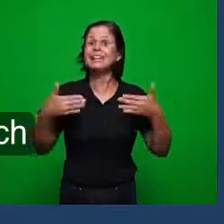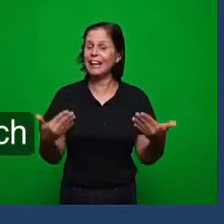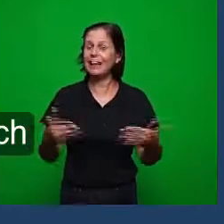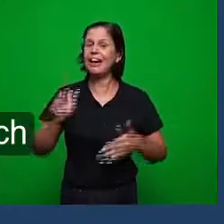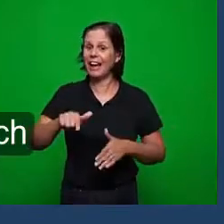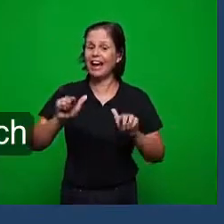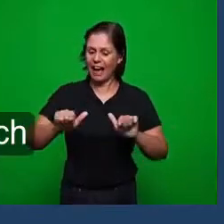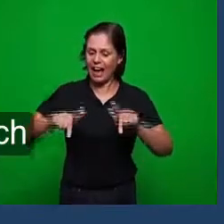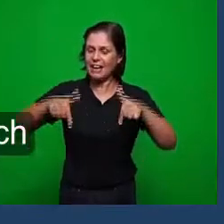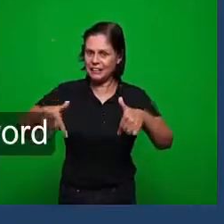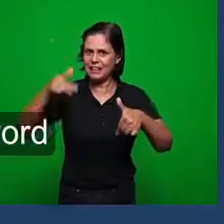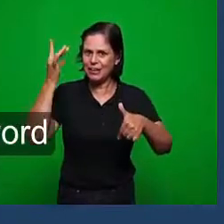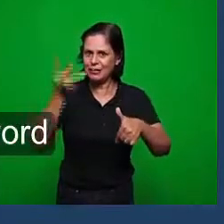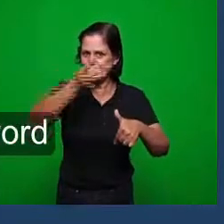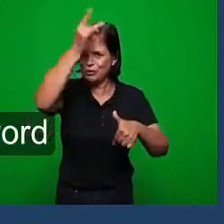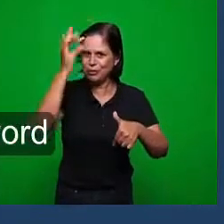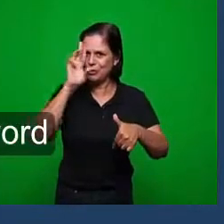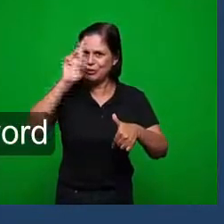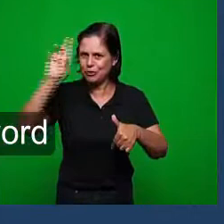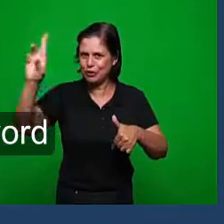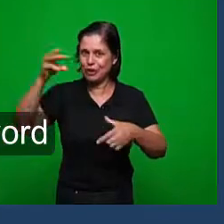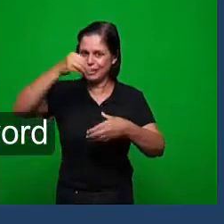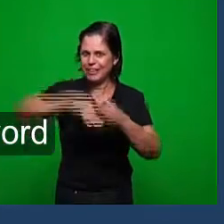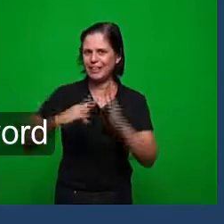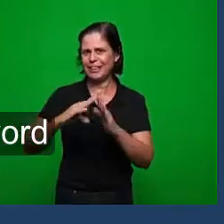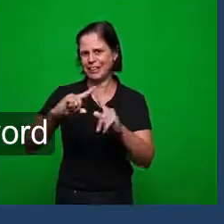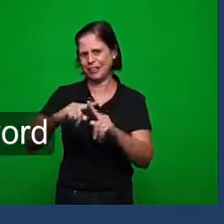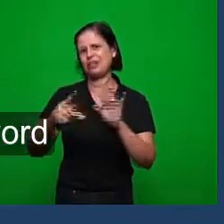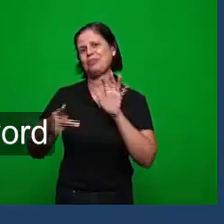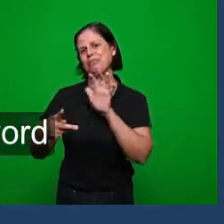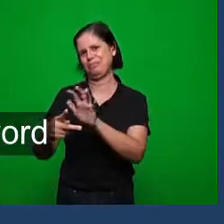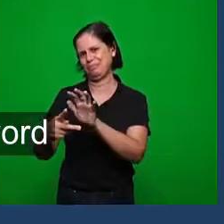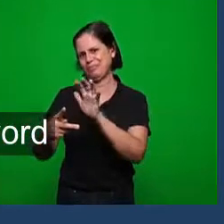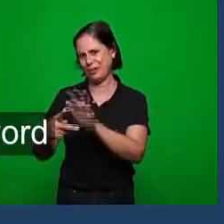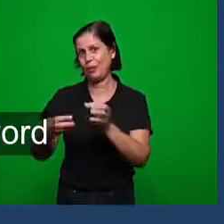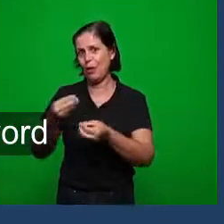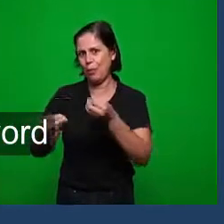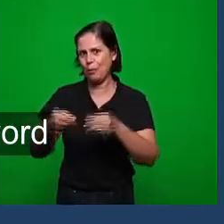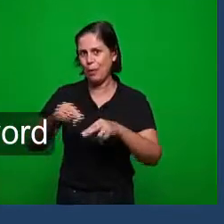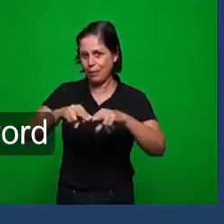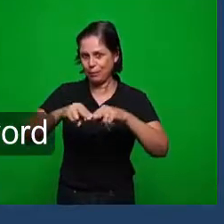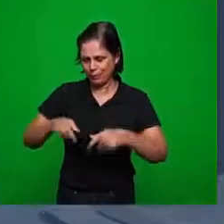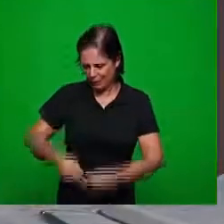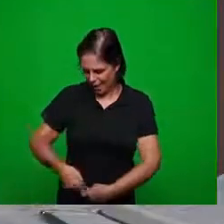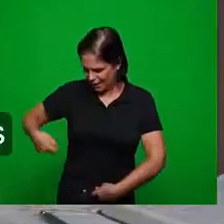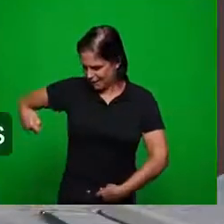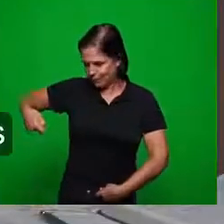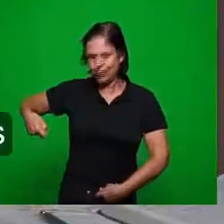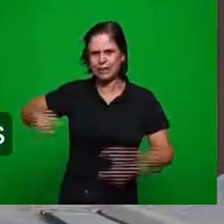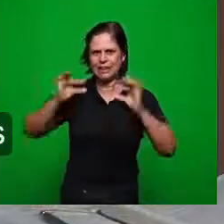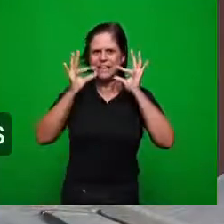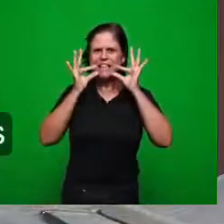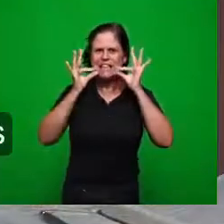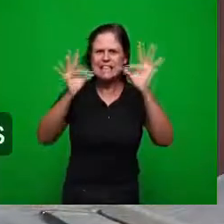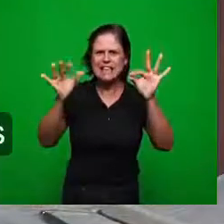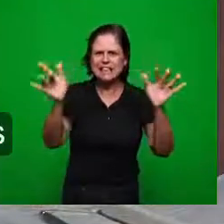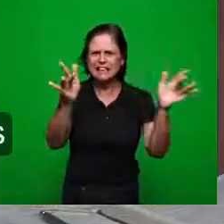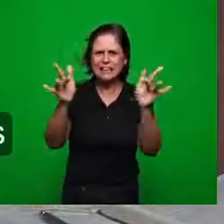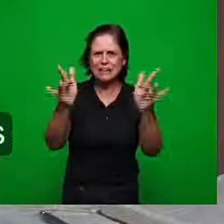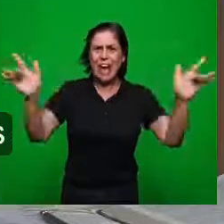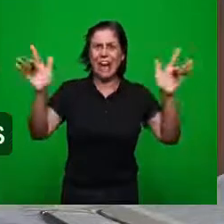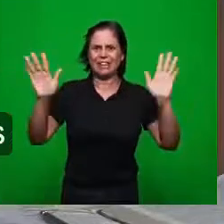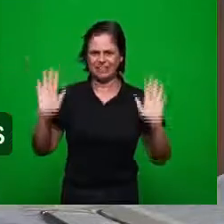do senhor na igreja de pérgamo através da espada aguda de dois fios vamos agora a segunda